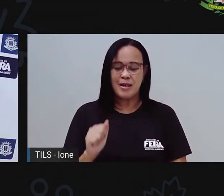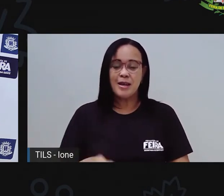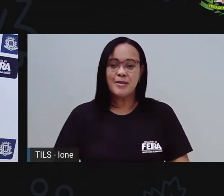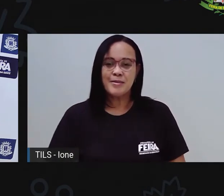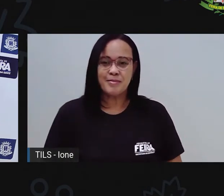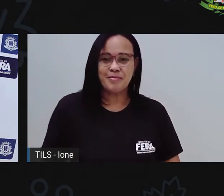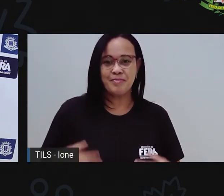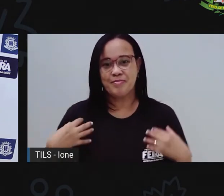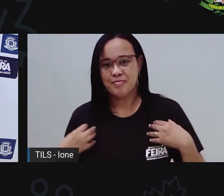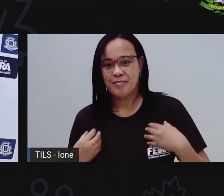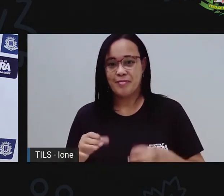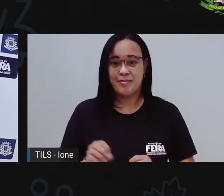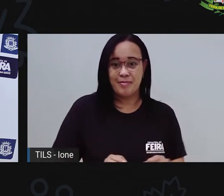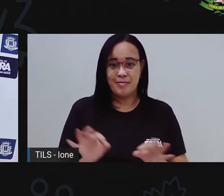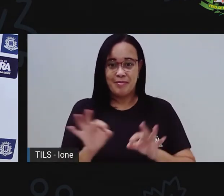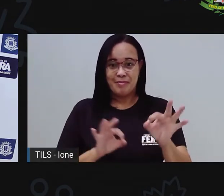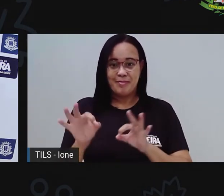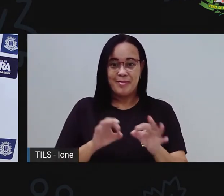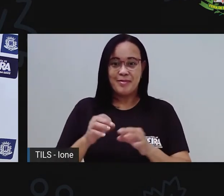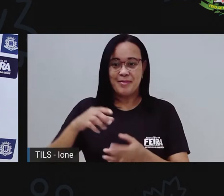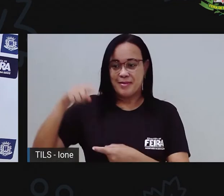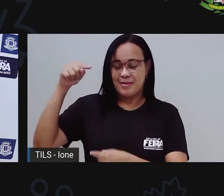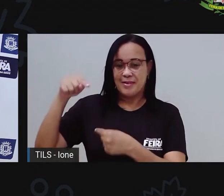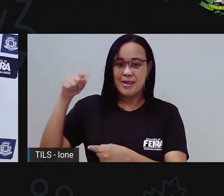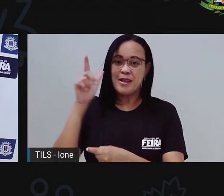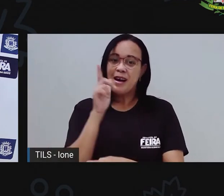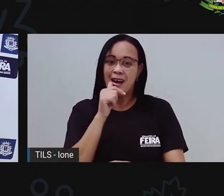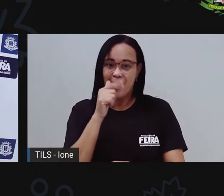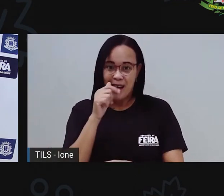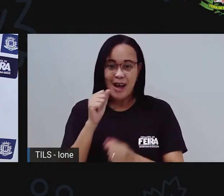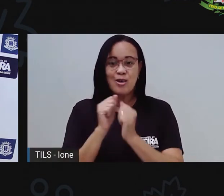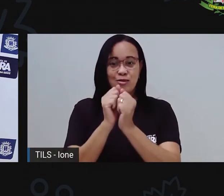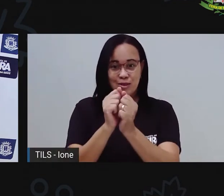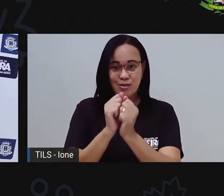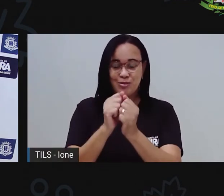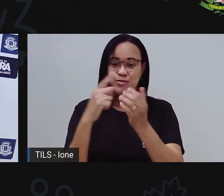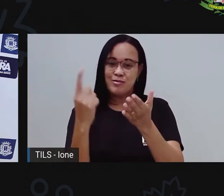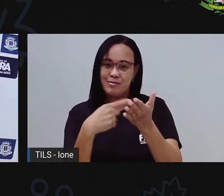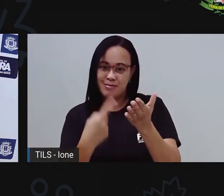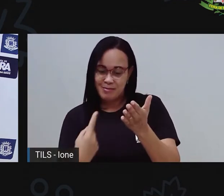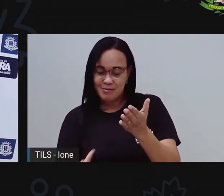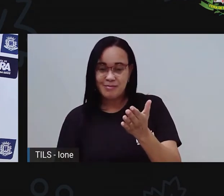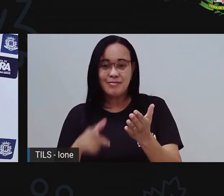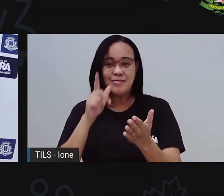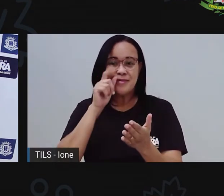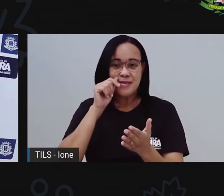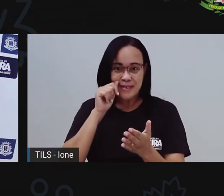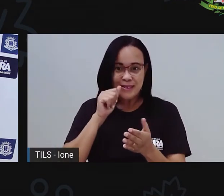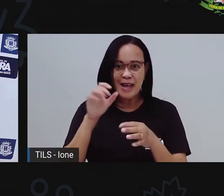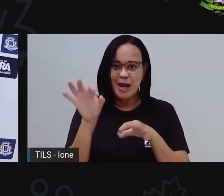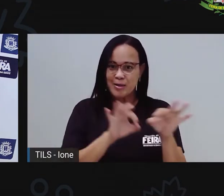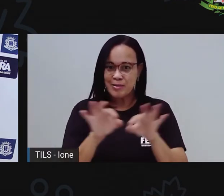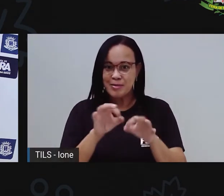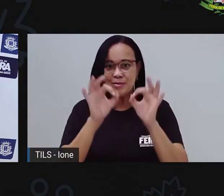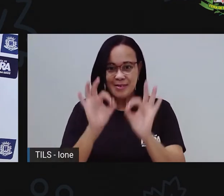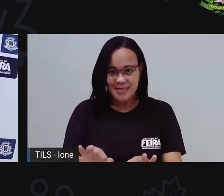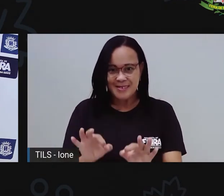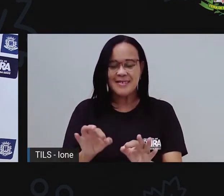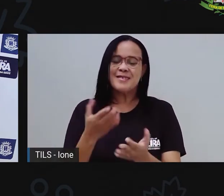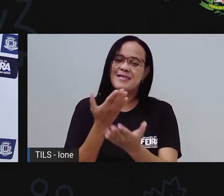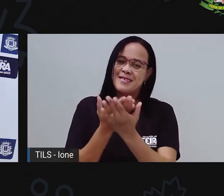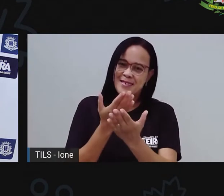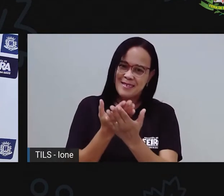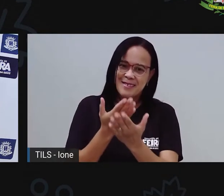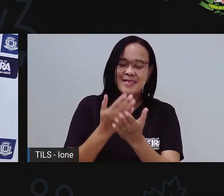colocaram a garrafinha com água aí do lado de vocês, caderno, lápis, tudo certo, porque a nossa aula já